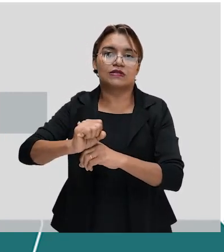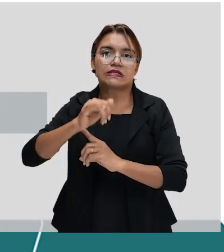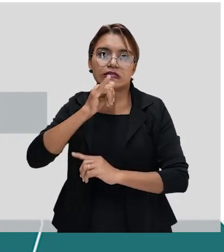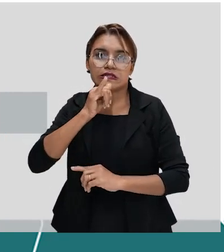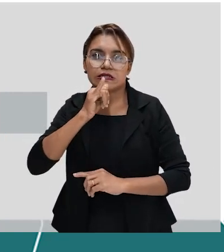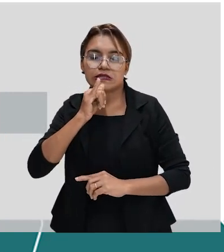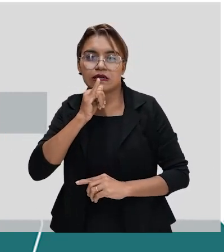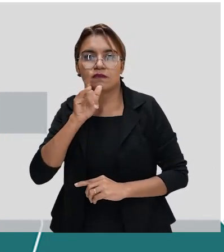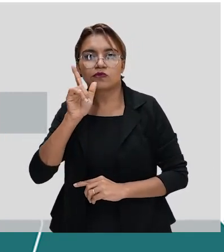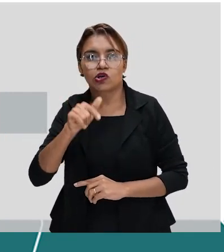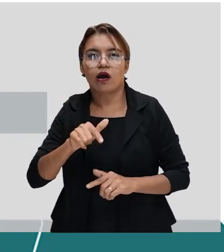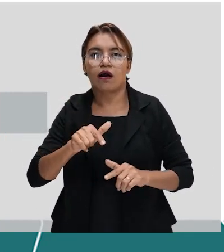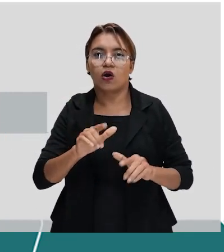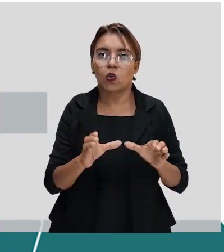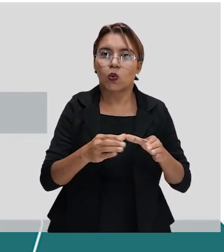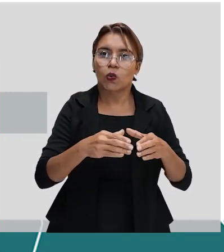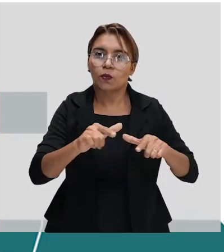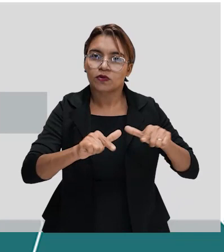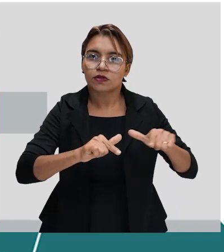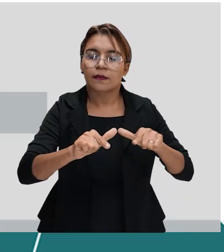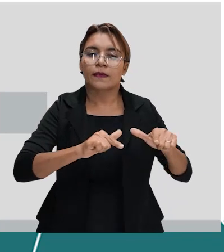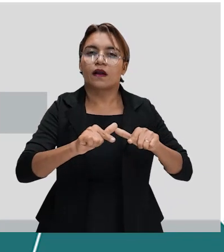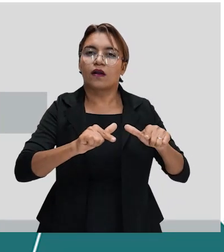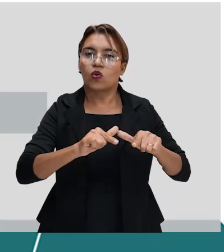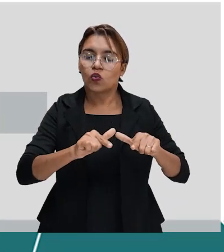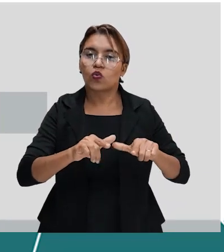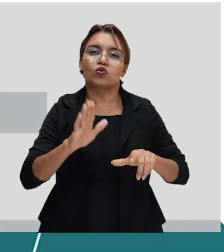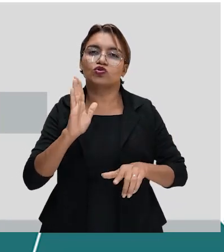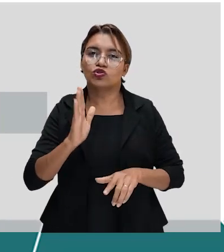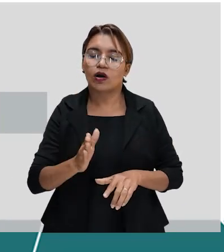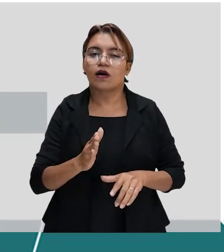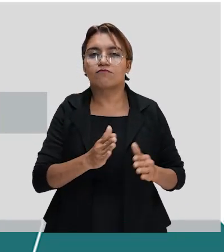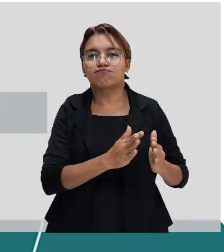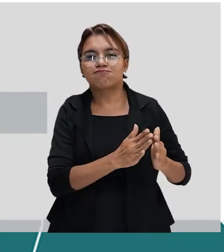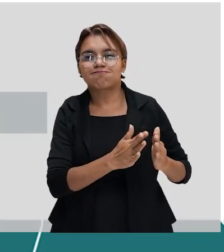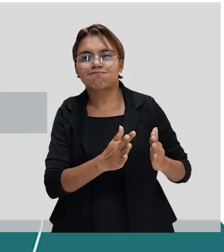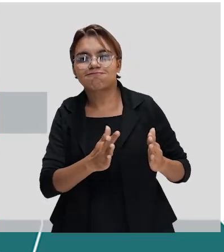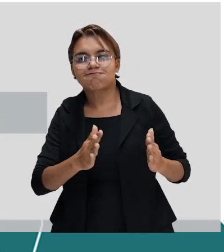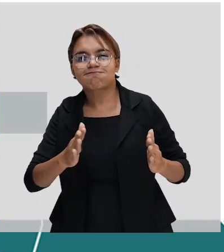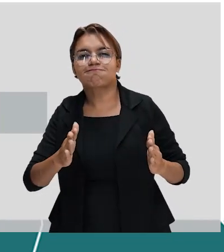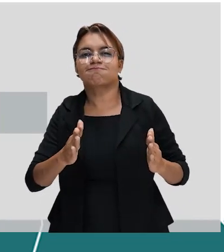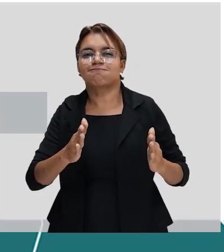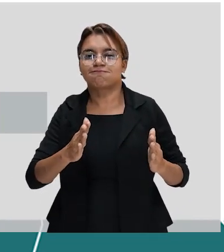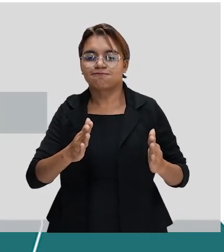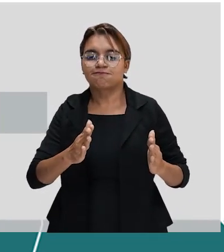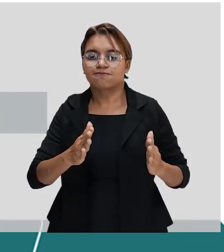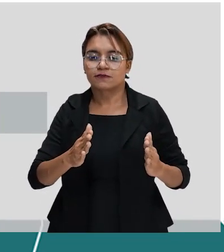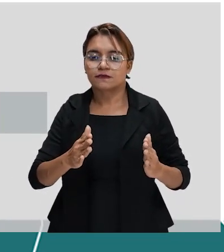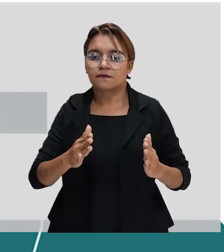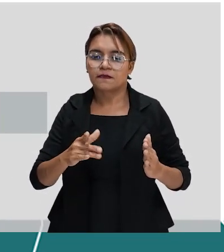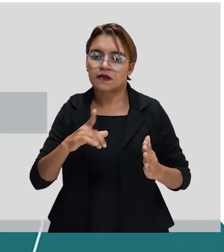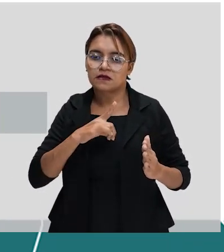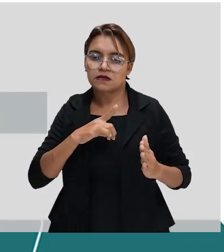proletariado, exploração da mão de obra, tudo isso vem nesse bojo aí dessas